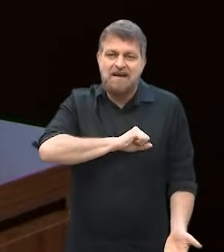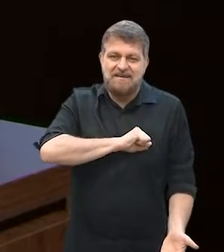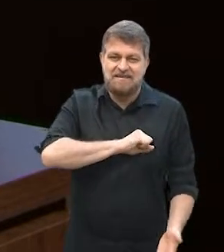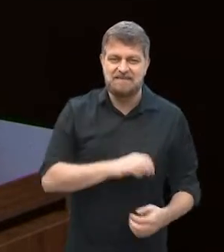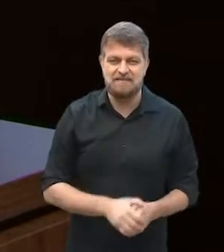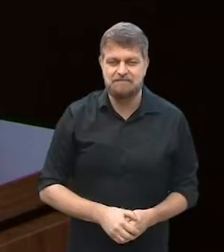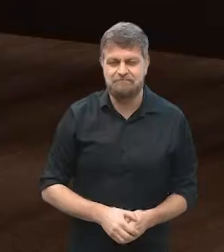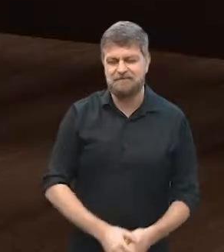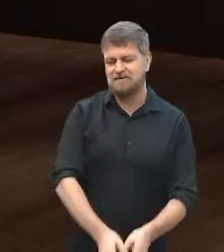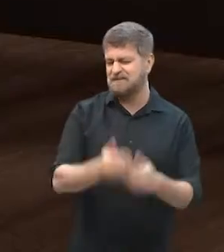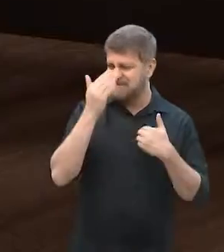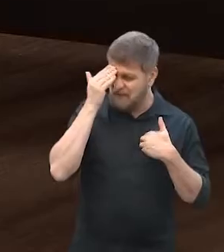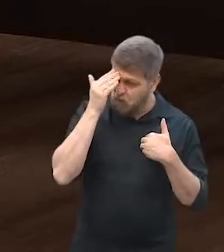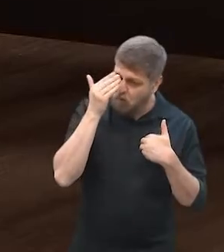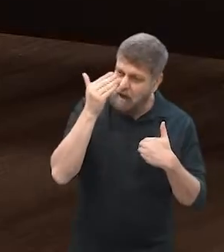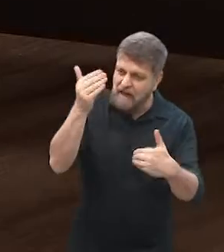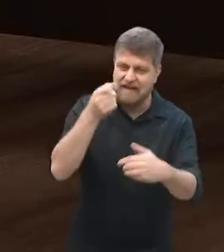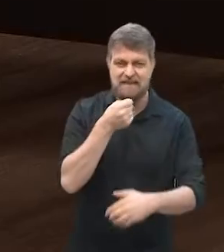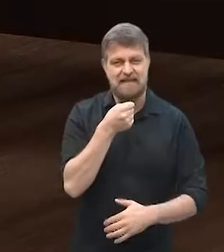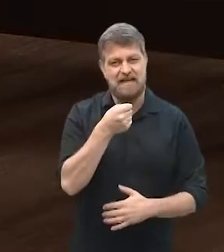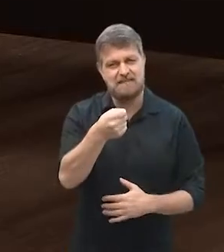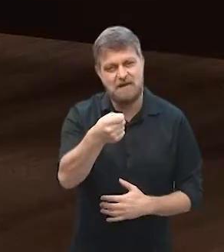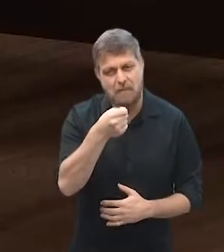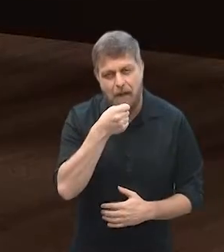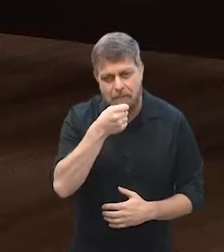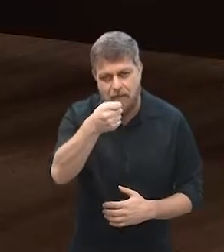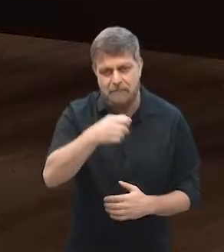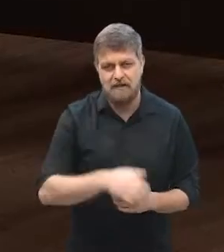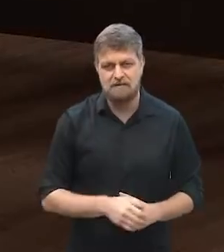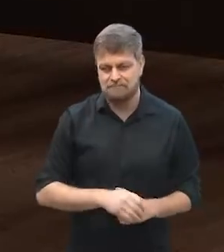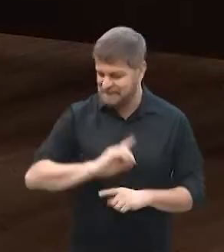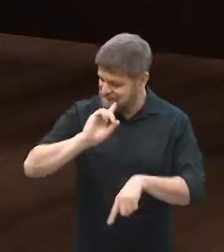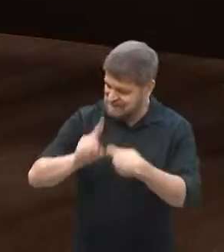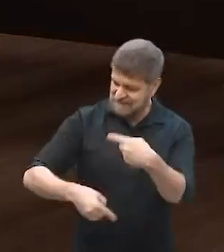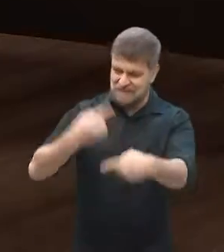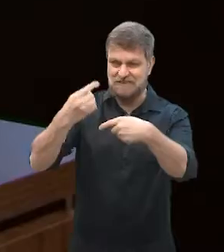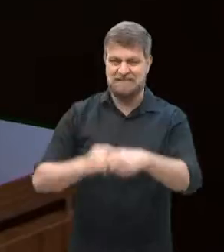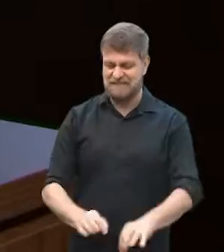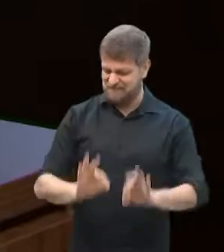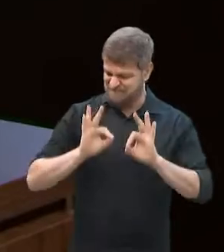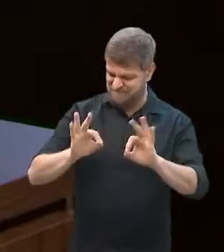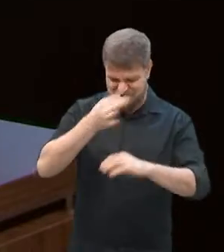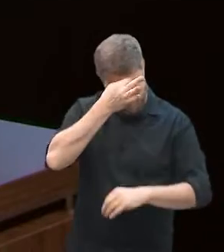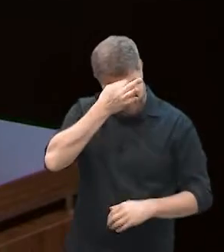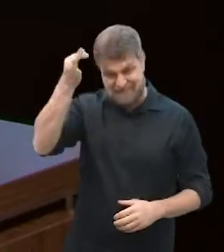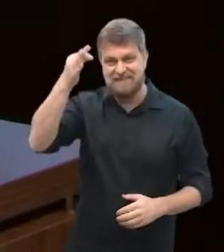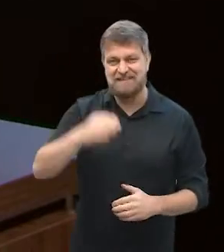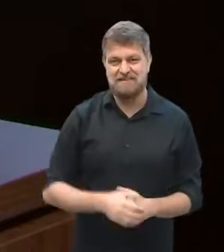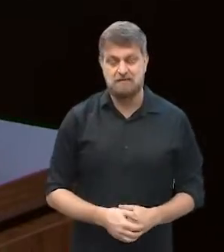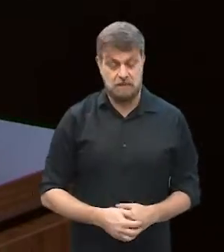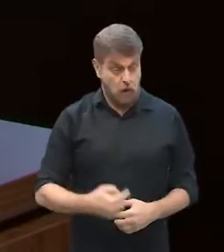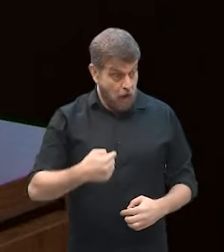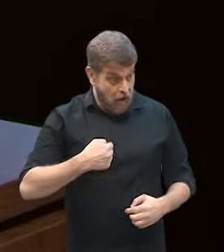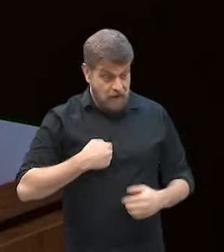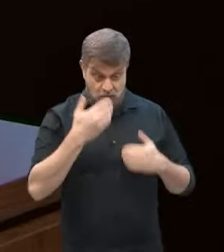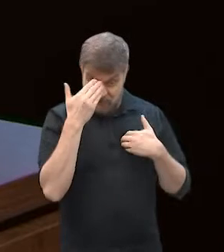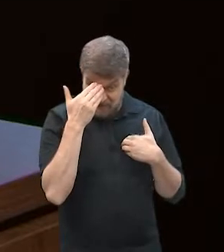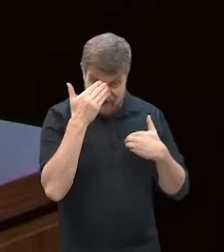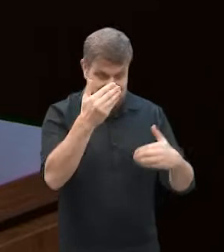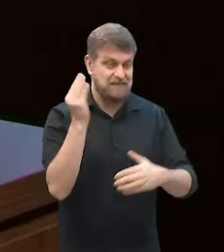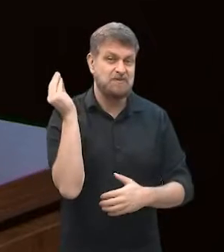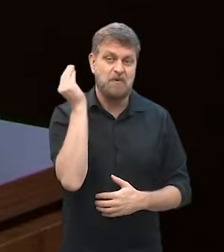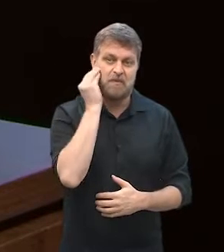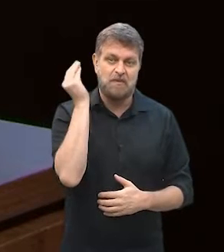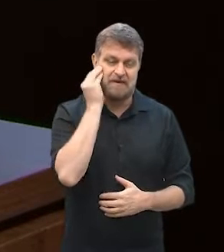Ana Carolina, eu agradeço a sua participação e muito sucesso no seu negócio, viu? Eu que agradeço a oportunidade